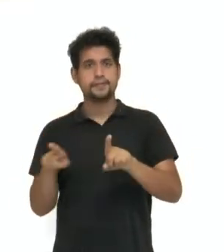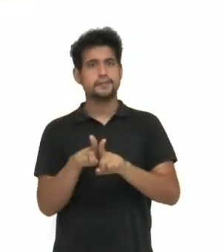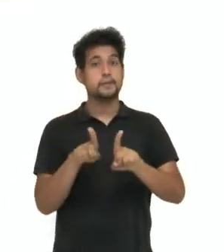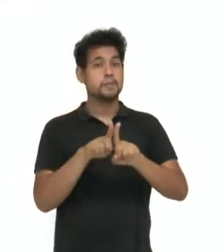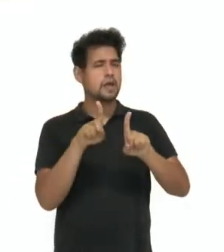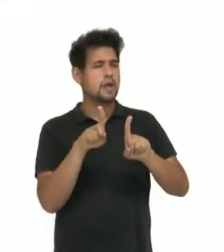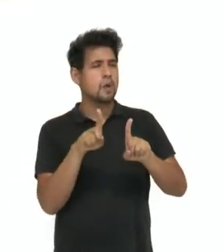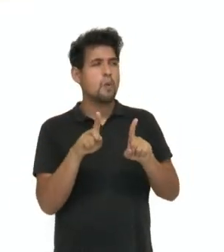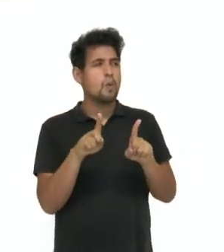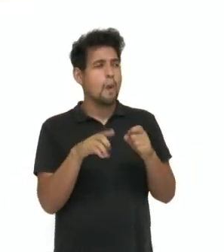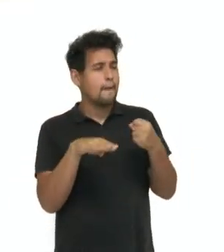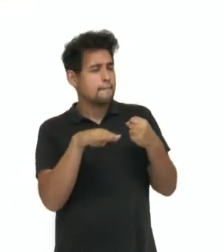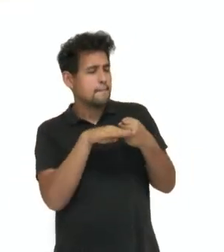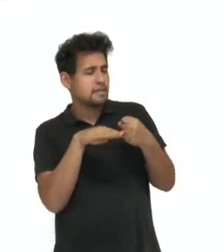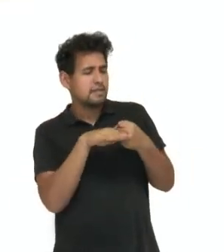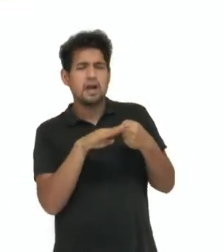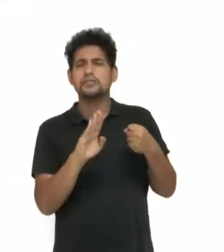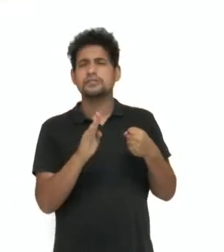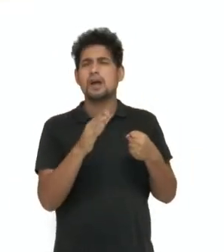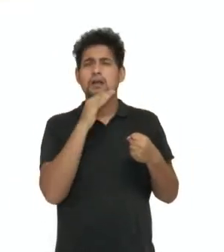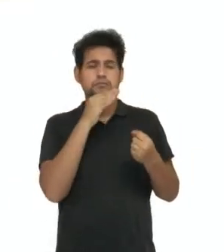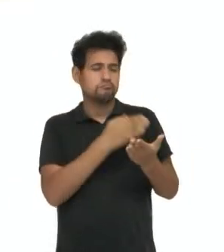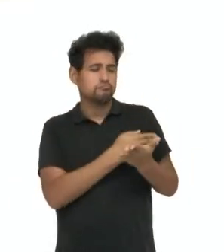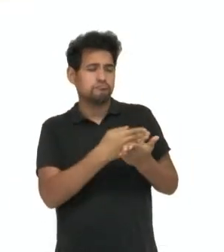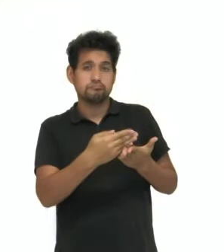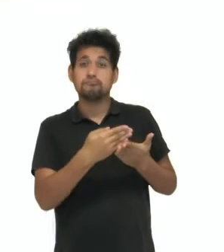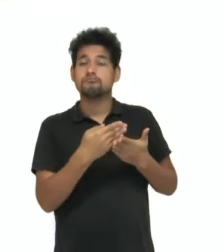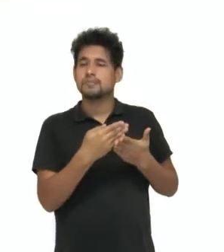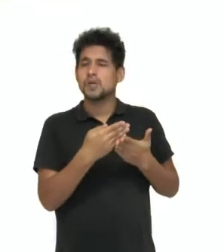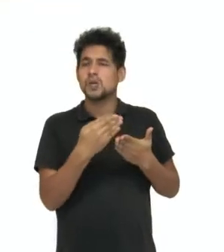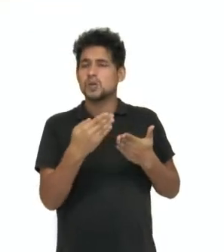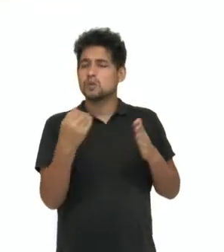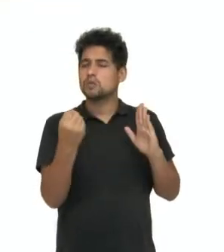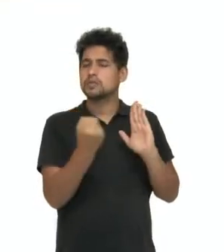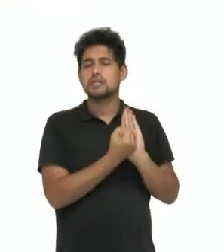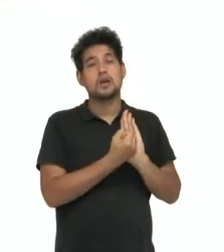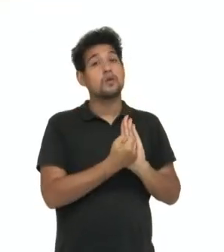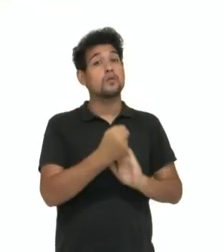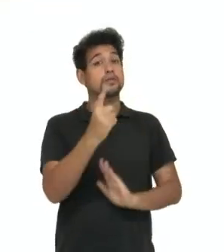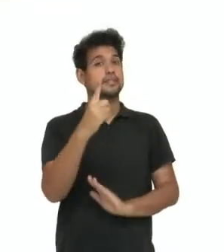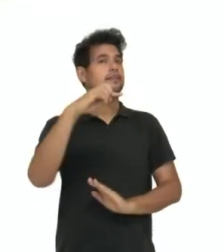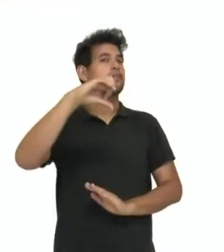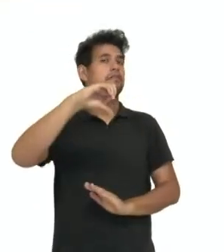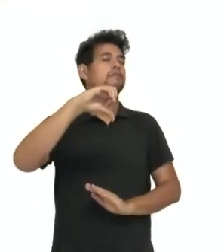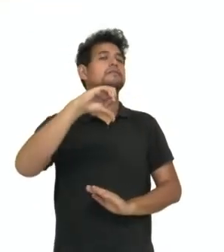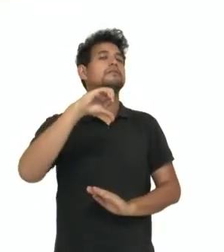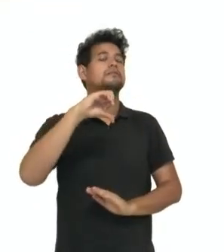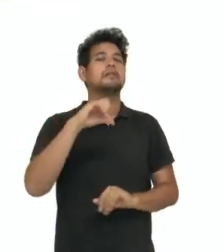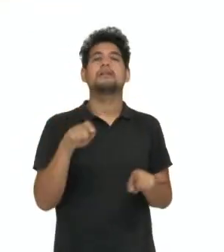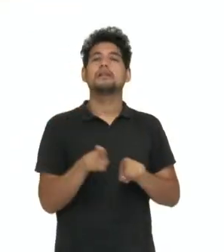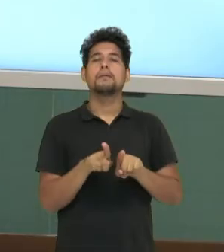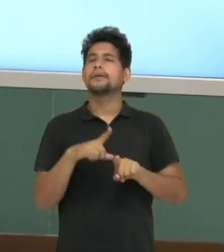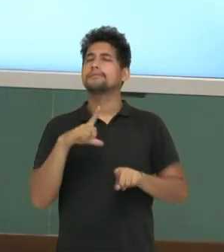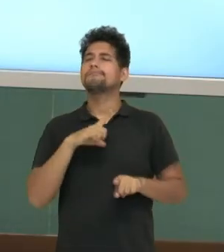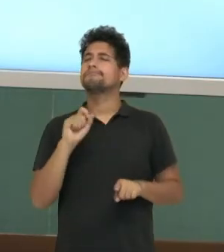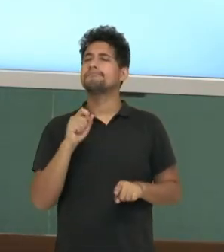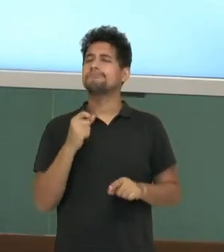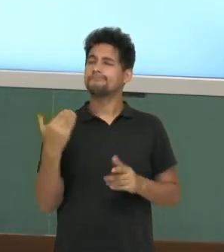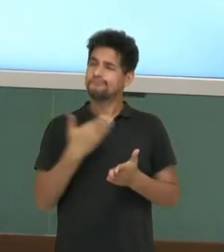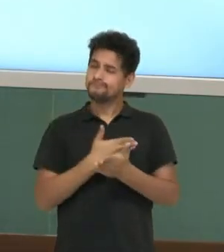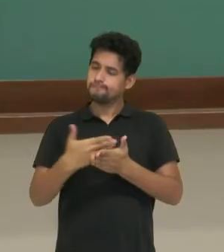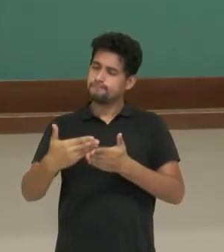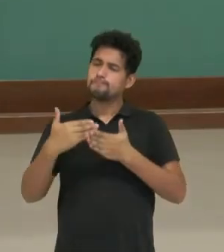início da segunda metade do século XIX, e tem o seu apogeu,